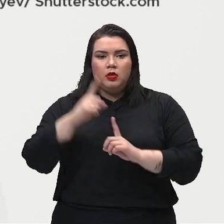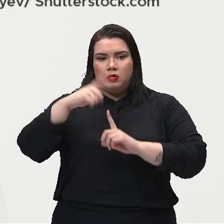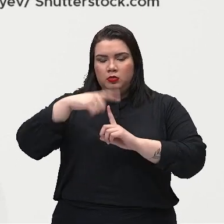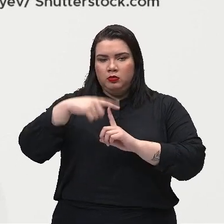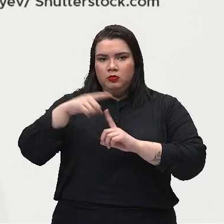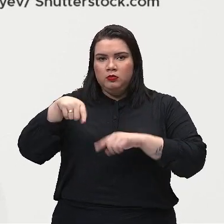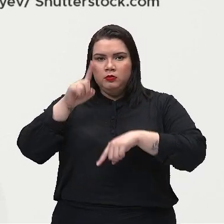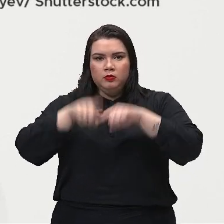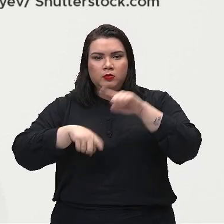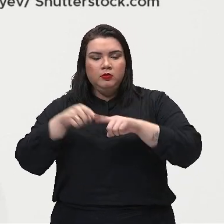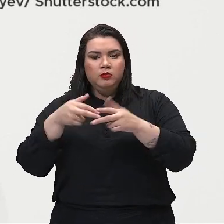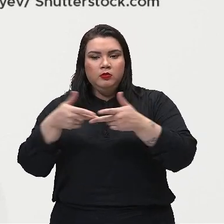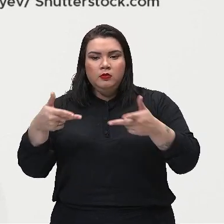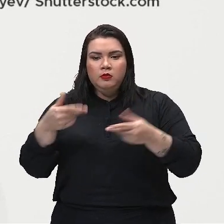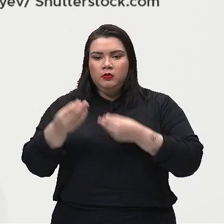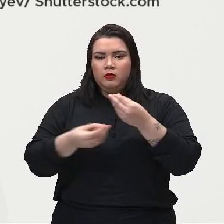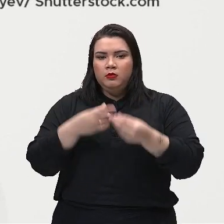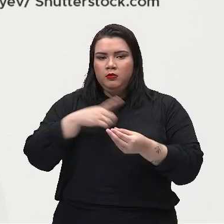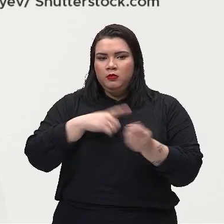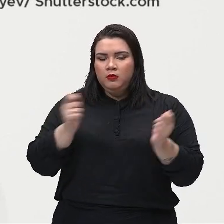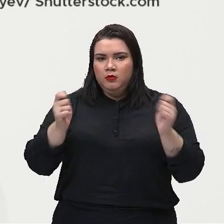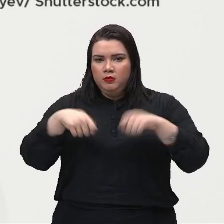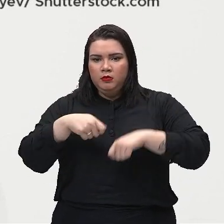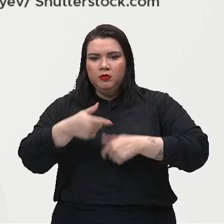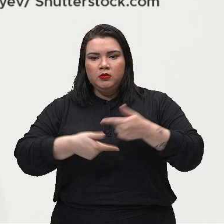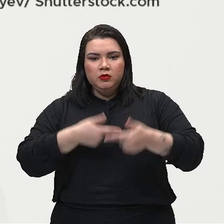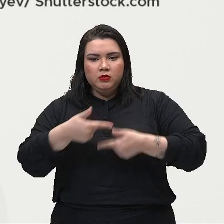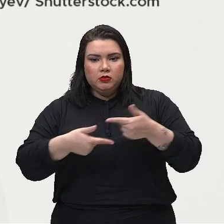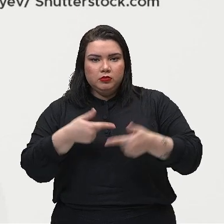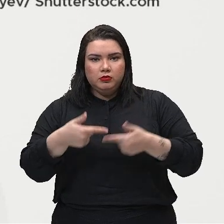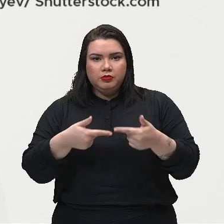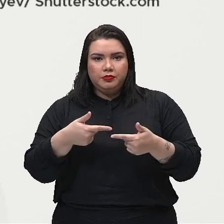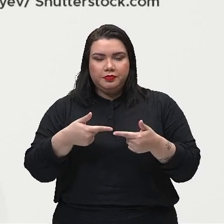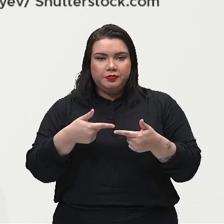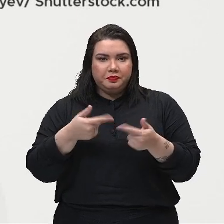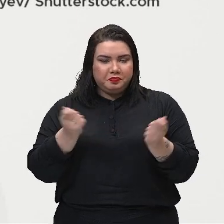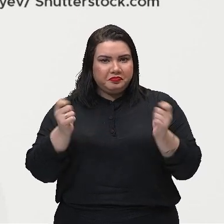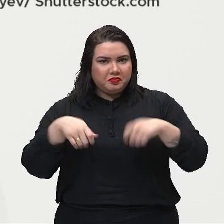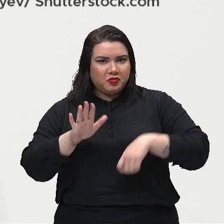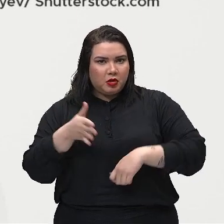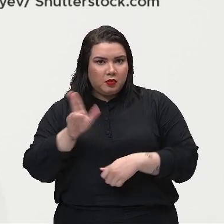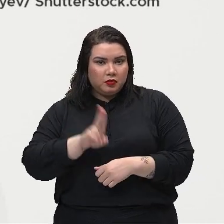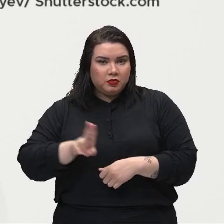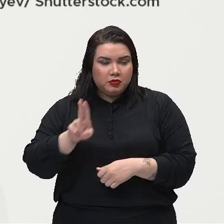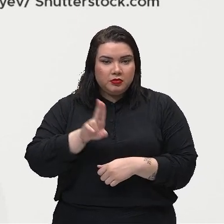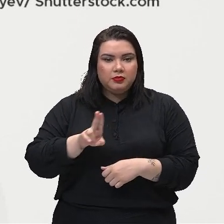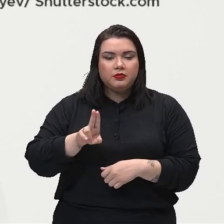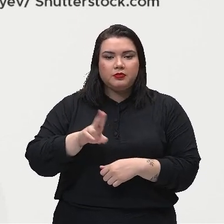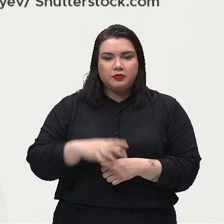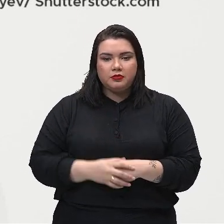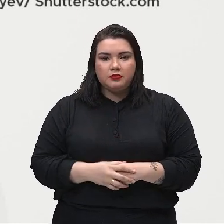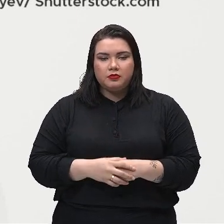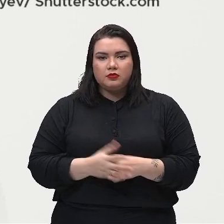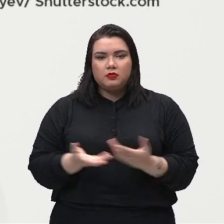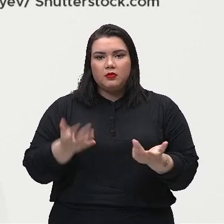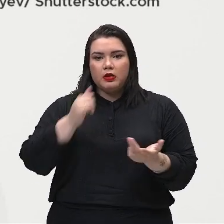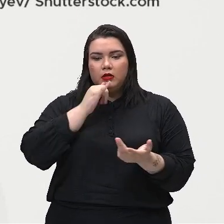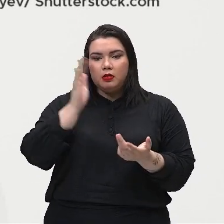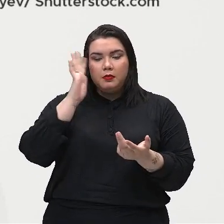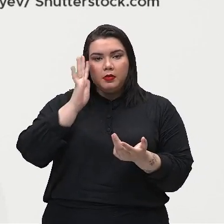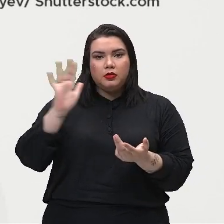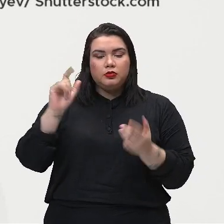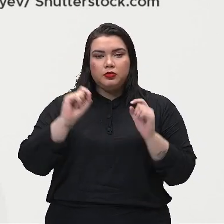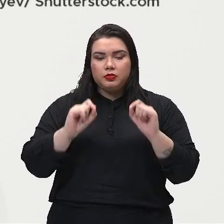simples para realizar essa sua atividade aí no dia a dia, tá? Então, imaginem que